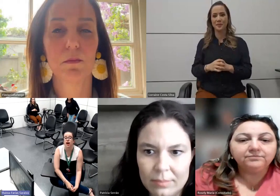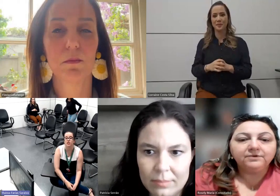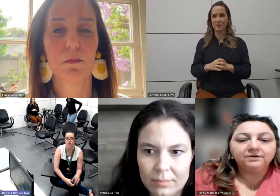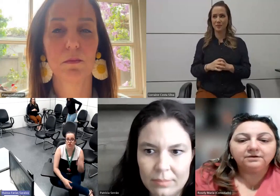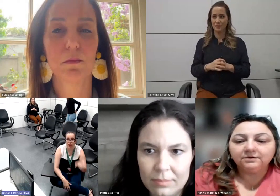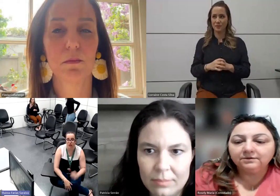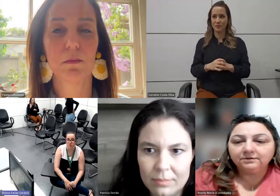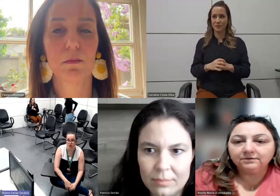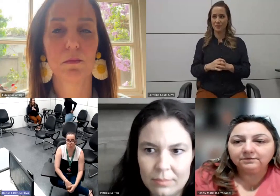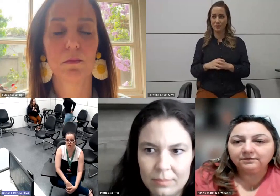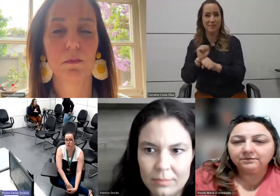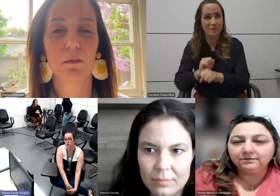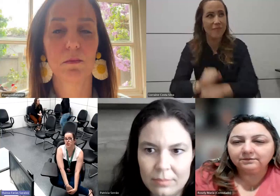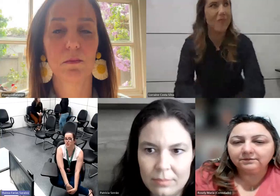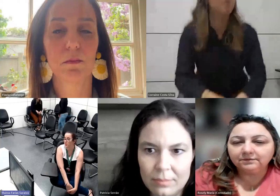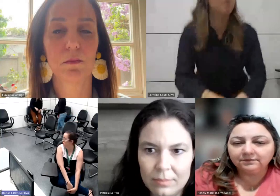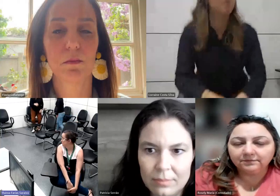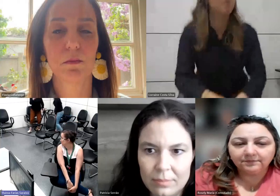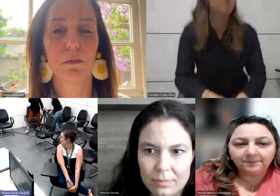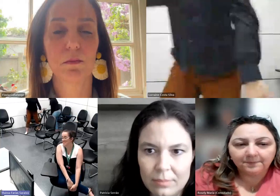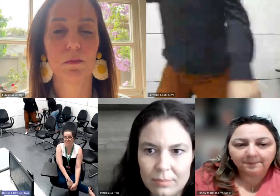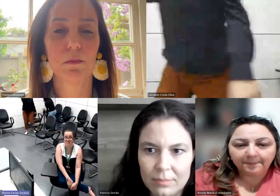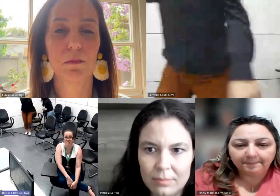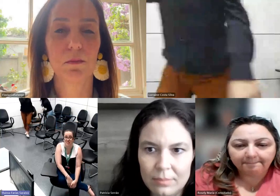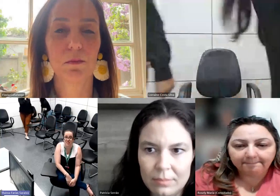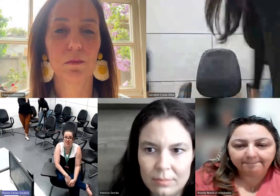rapidinho. A gente vai trocar livros rapidinho, gente.